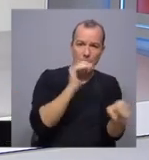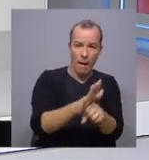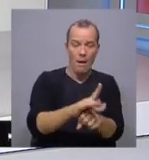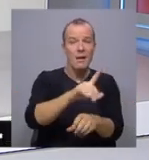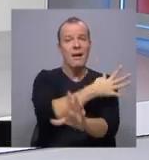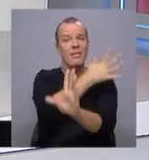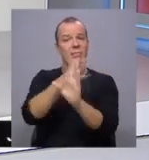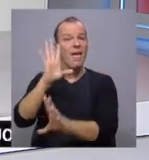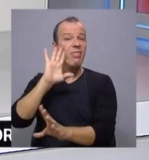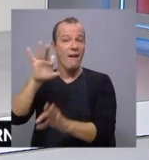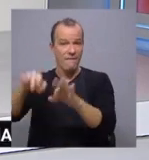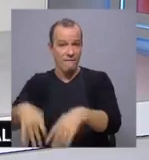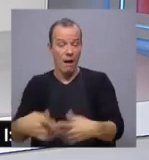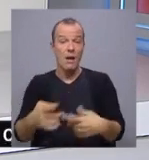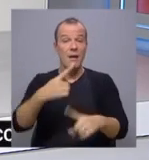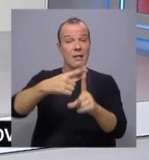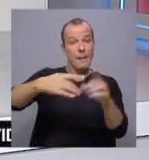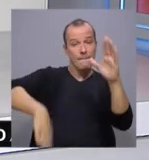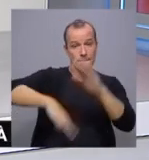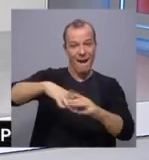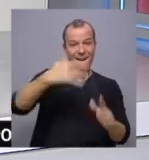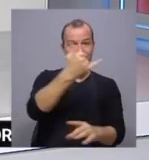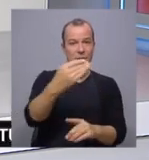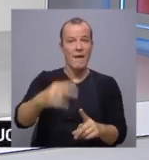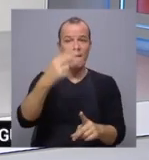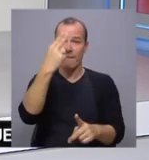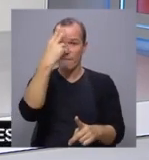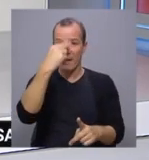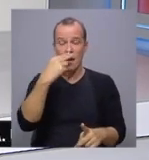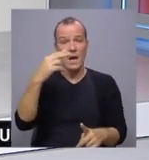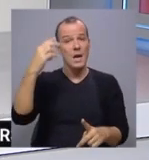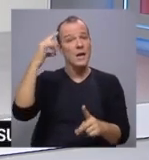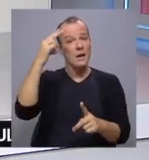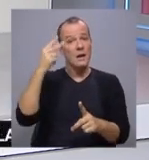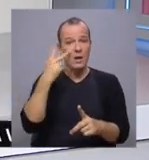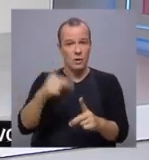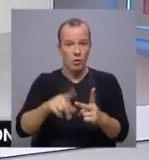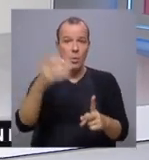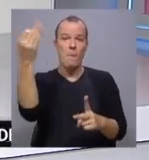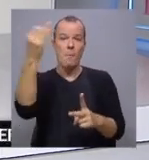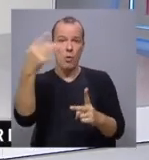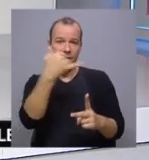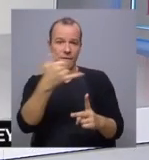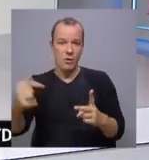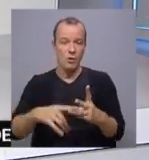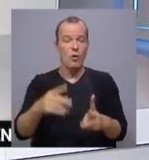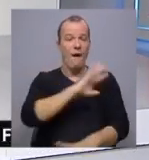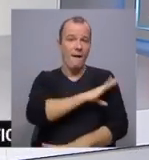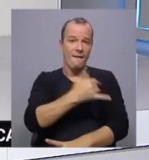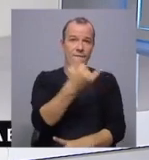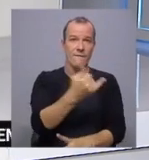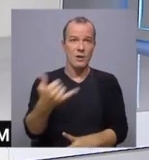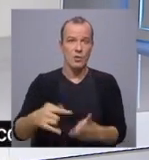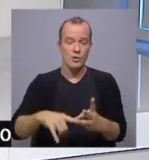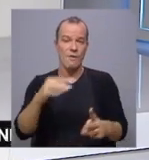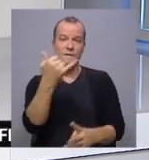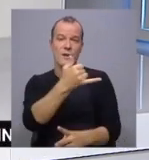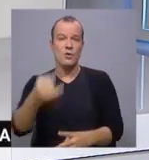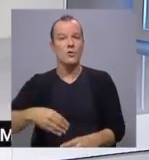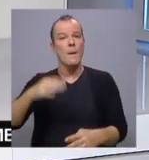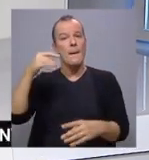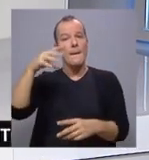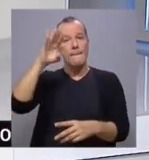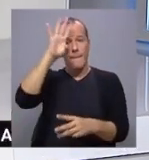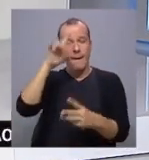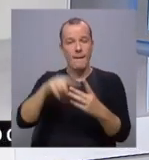até final da tarde. Temperatura máxima prevista de 21 graus para Viana do Castelo, também 21 para o Porto, 22 para Aveiro, 22 para Braga, 20